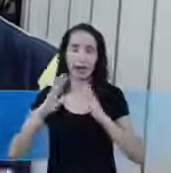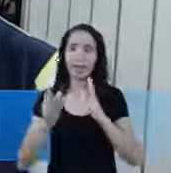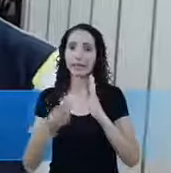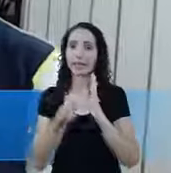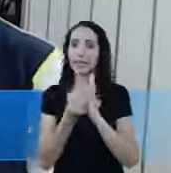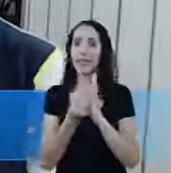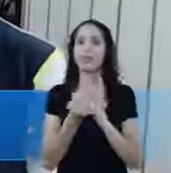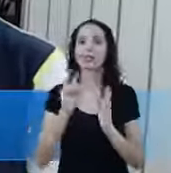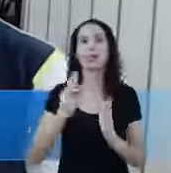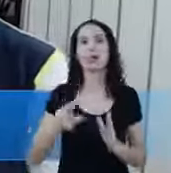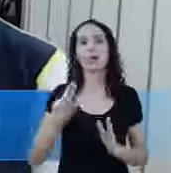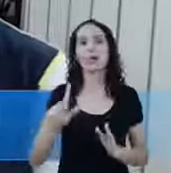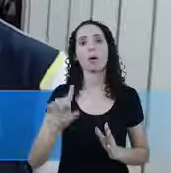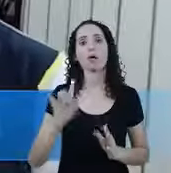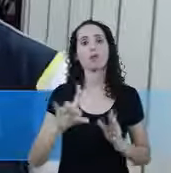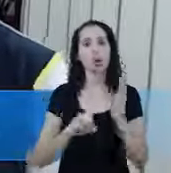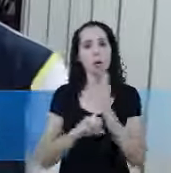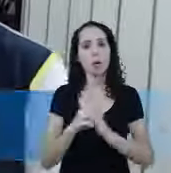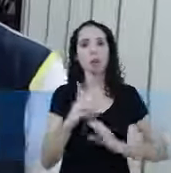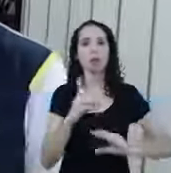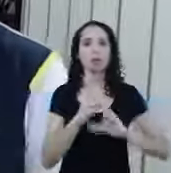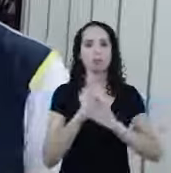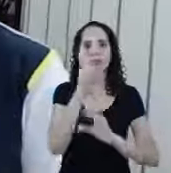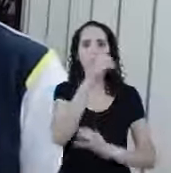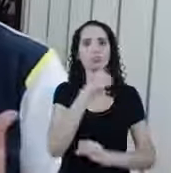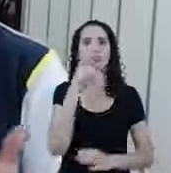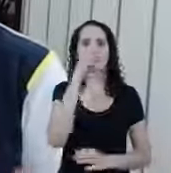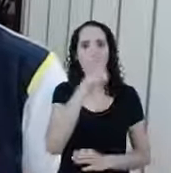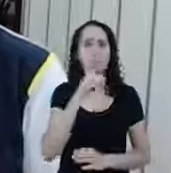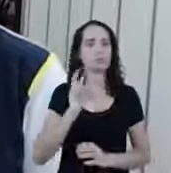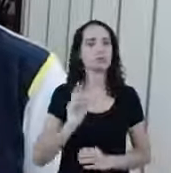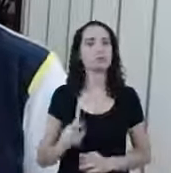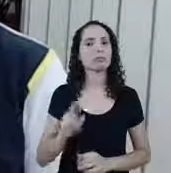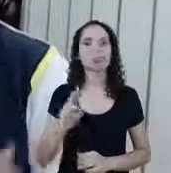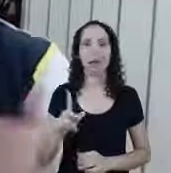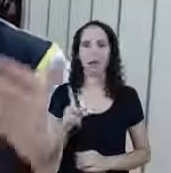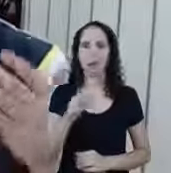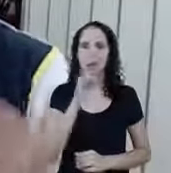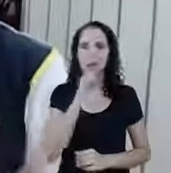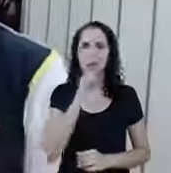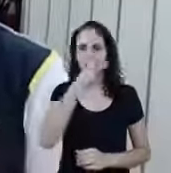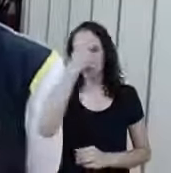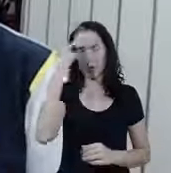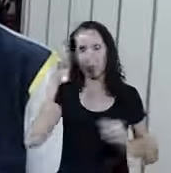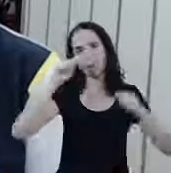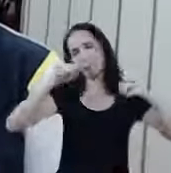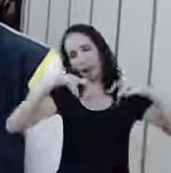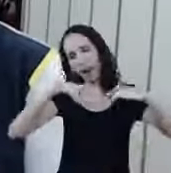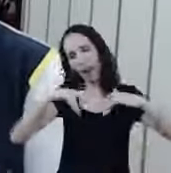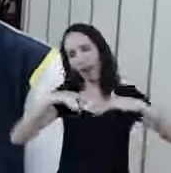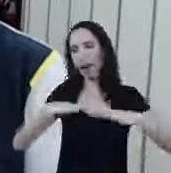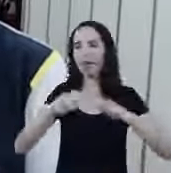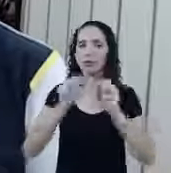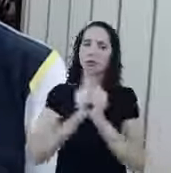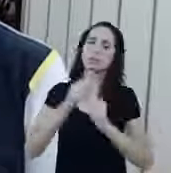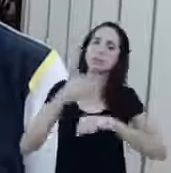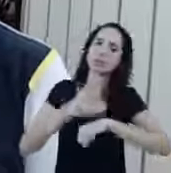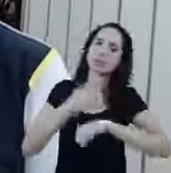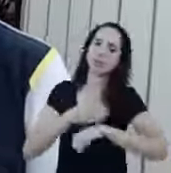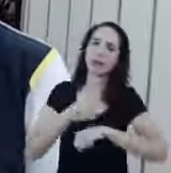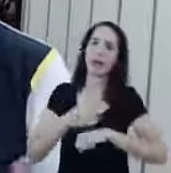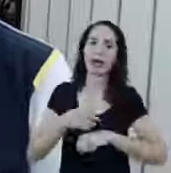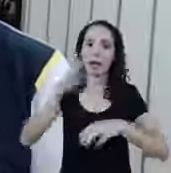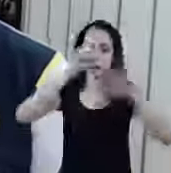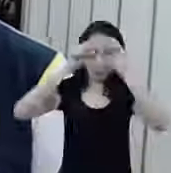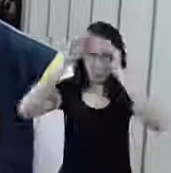é só culto Não é só o domingo Onde as pessoas se juntam Onde as pessoas vão Congregar e vão ouvir a sua palavra